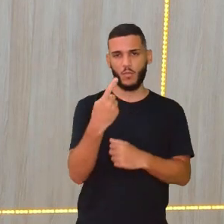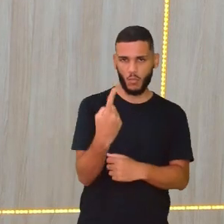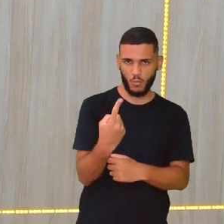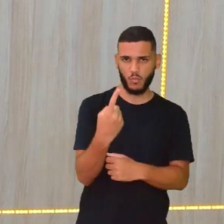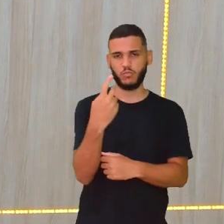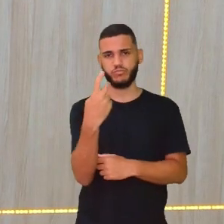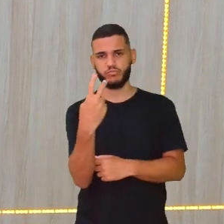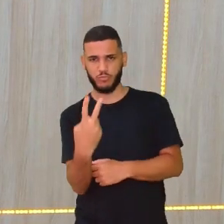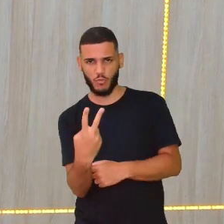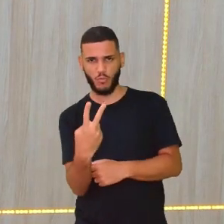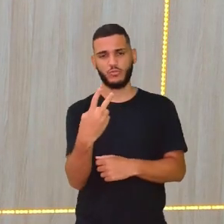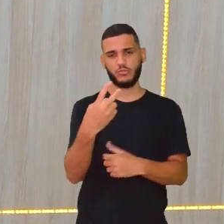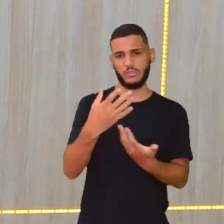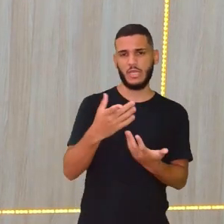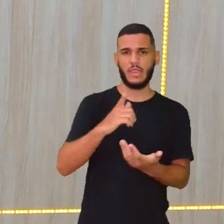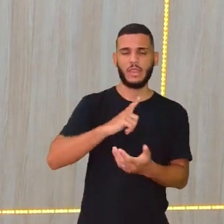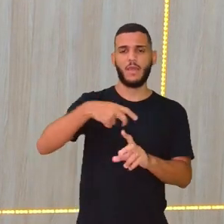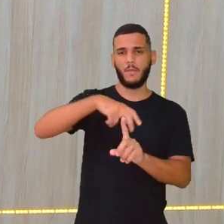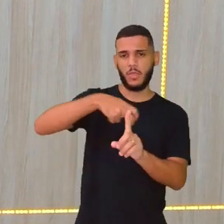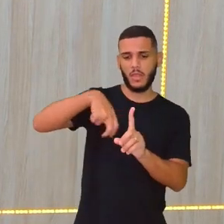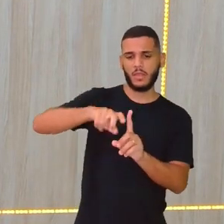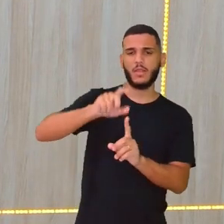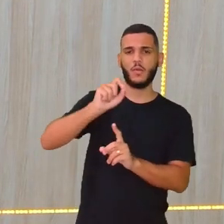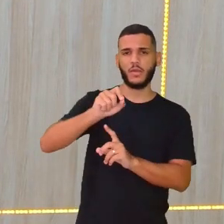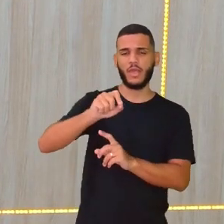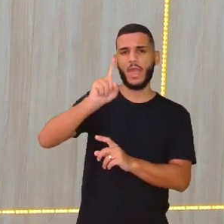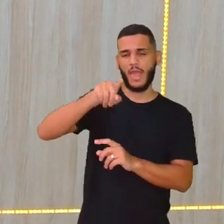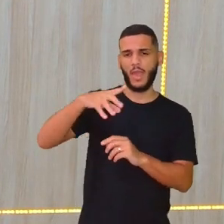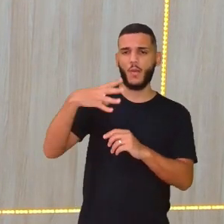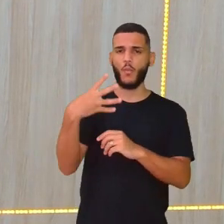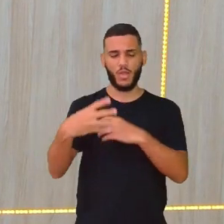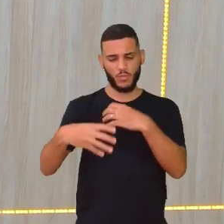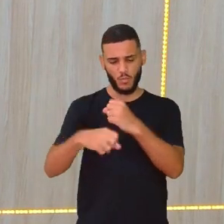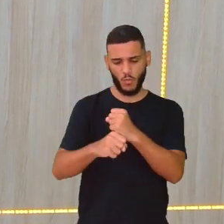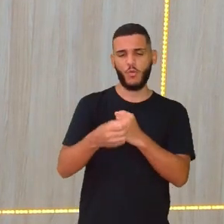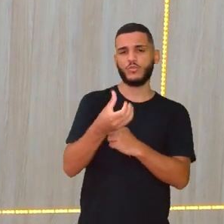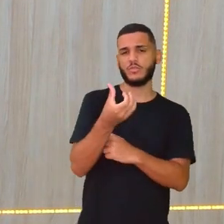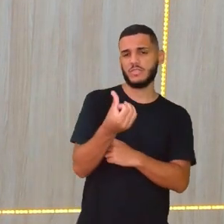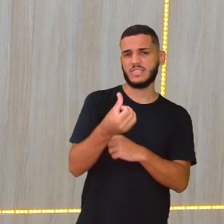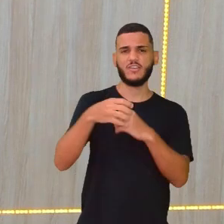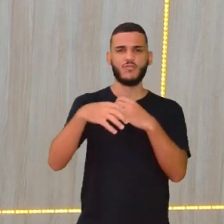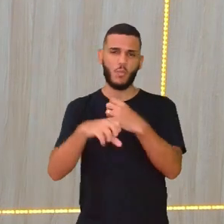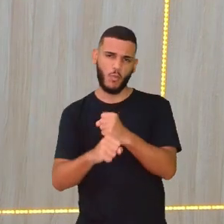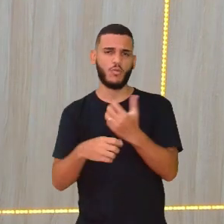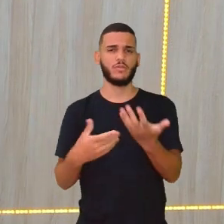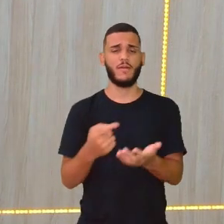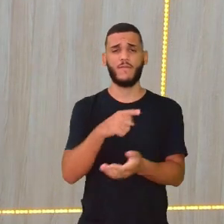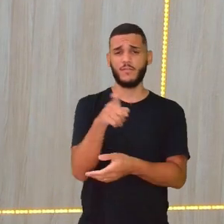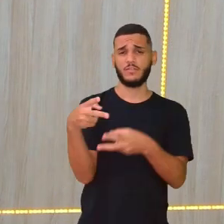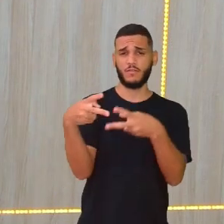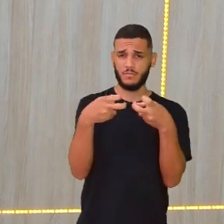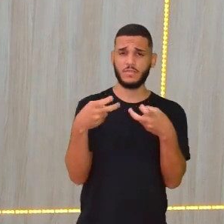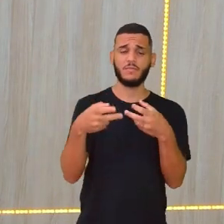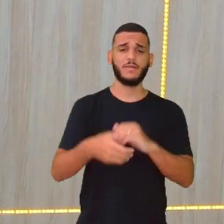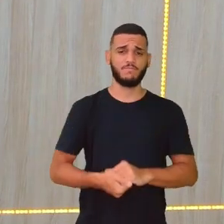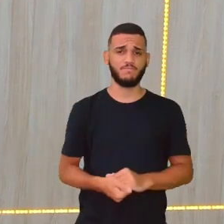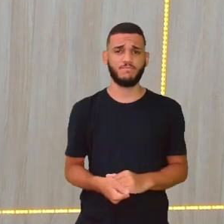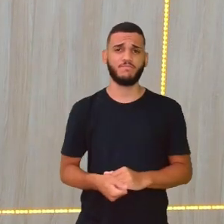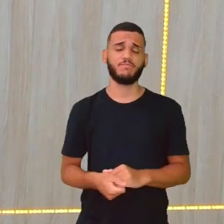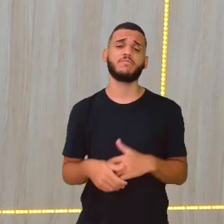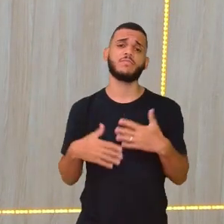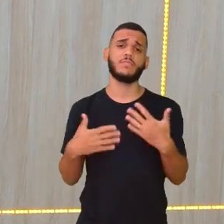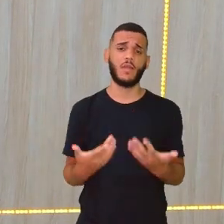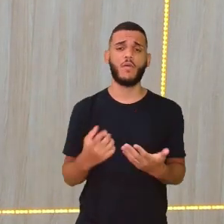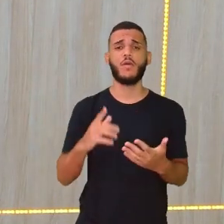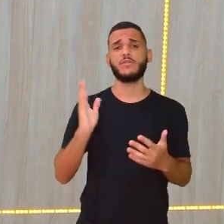né? Às vezes, tem modalidades que tem uns lances que são quatro pontos, seis pontos. Vocês vão ver daqui a pouco. Mas,